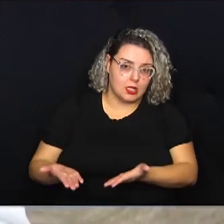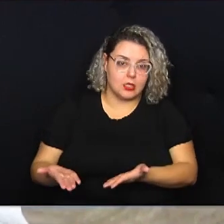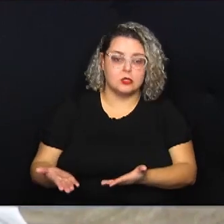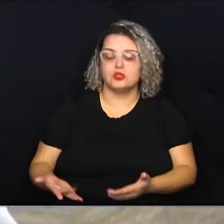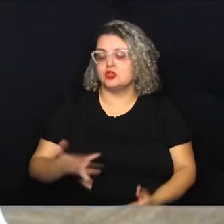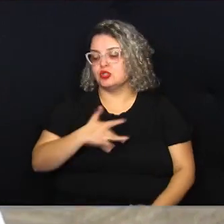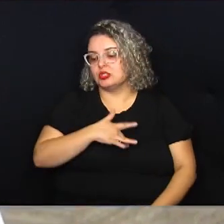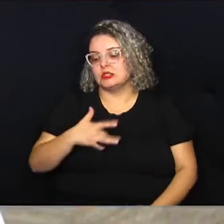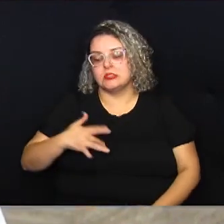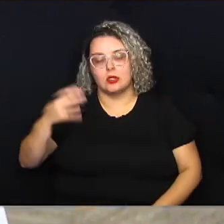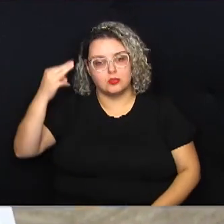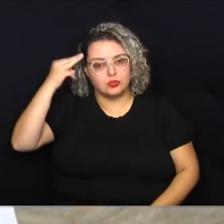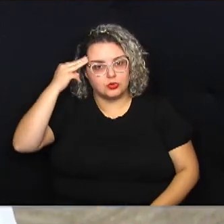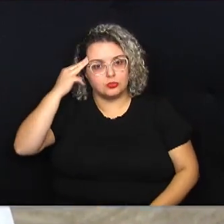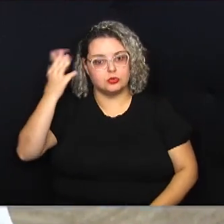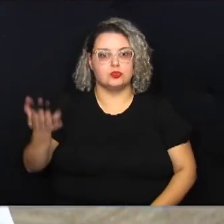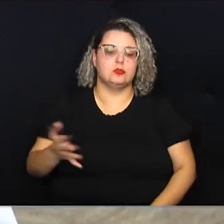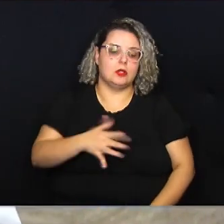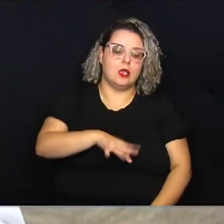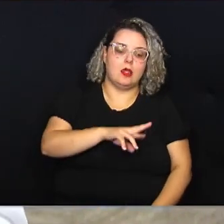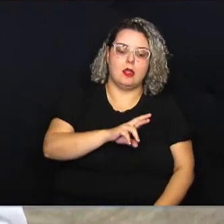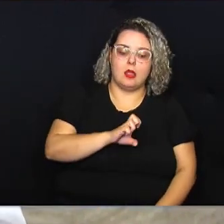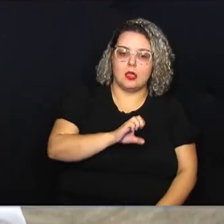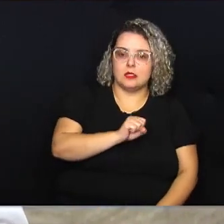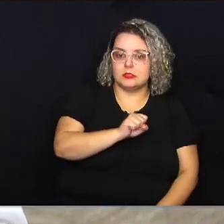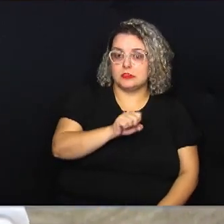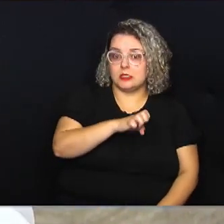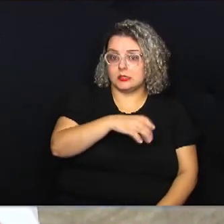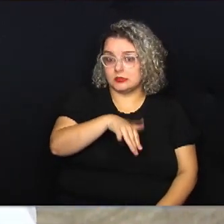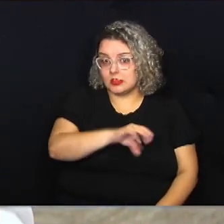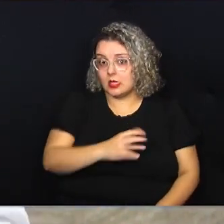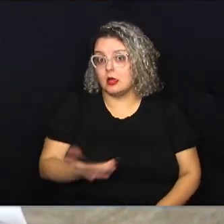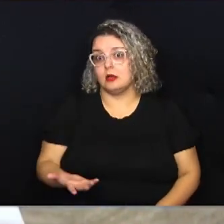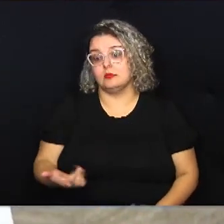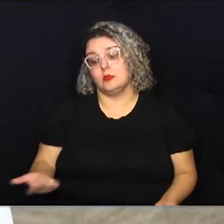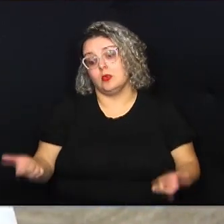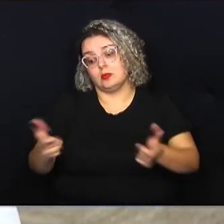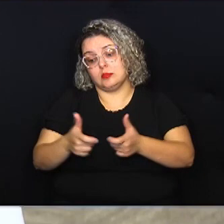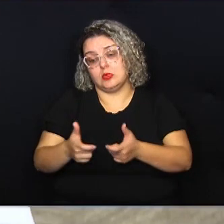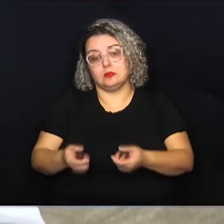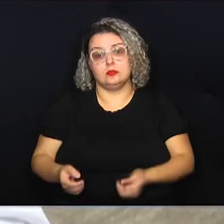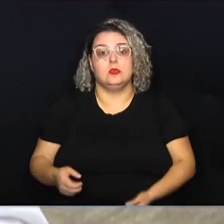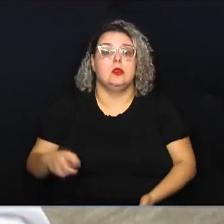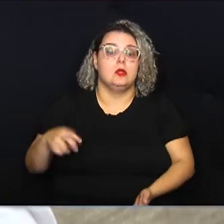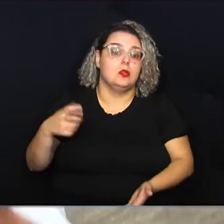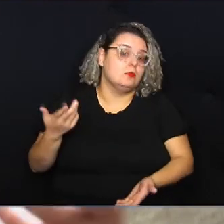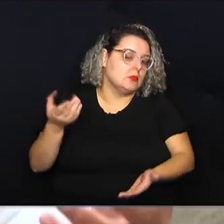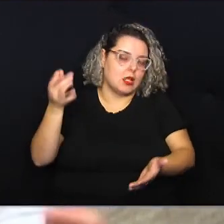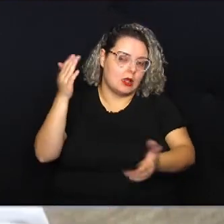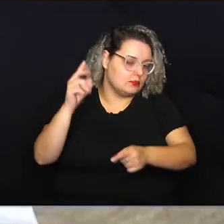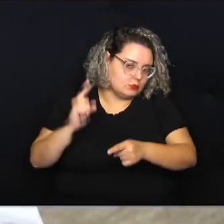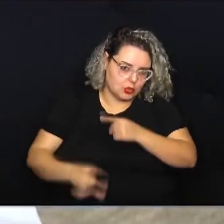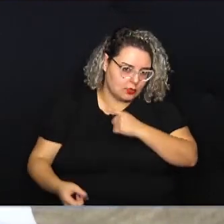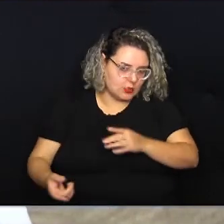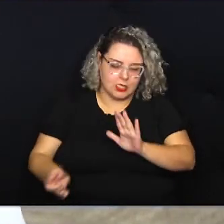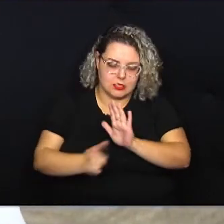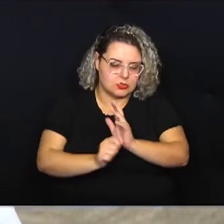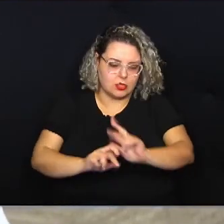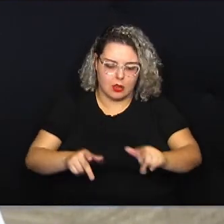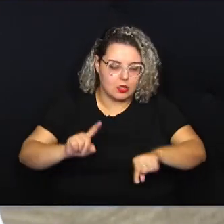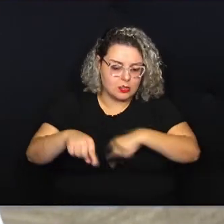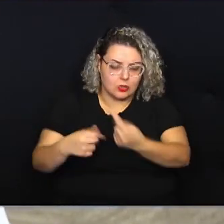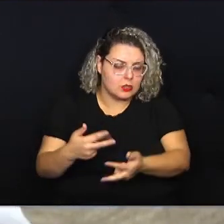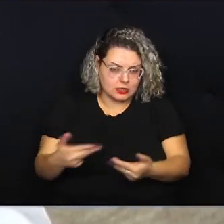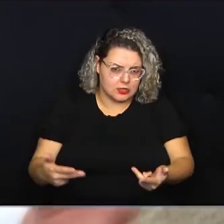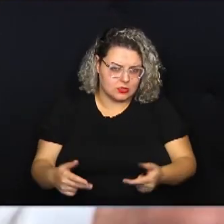mental, seja na área de recessão social, seja na área até de redução de oferta, repressão às drogas, incorporar aquilo que tem